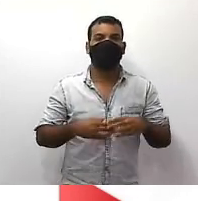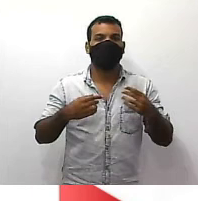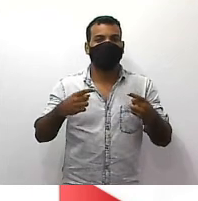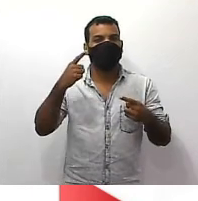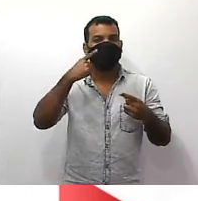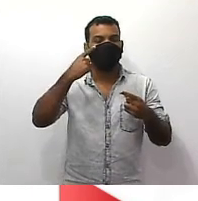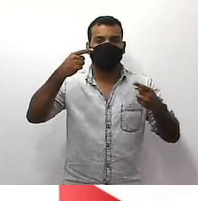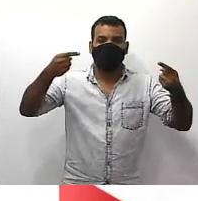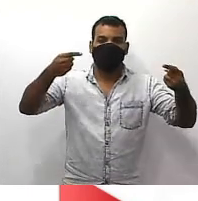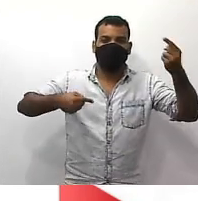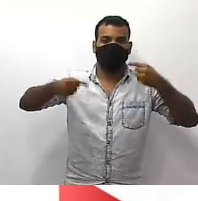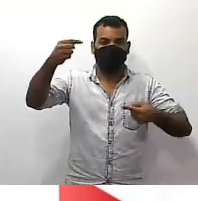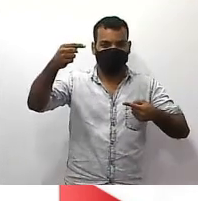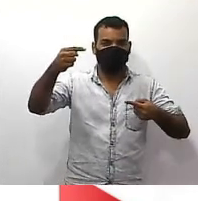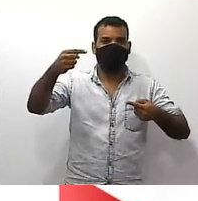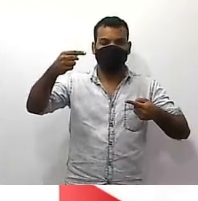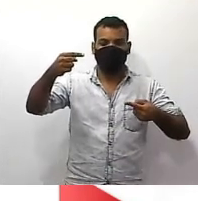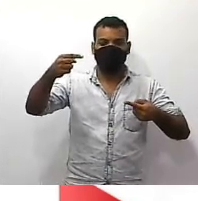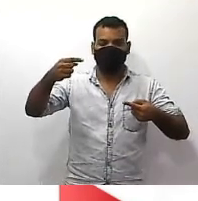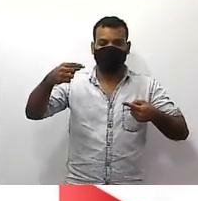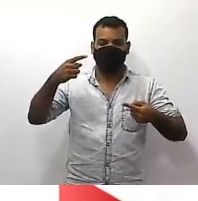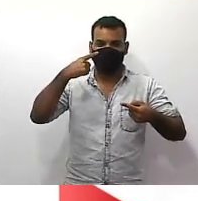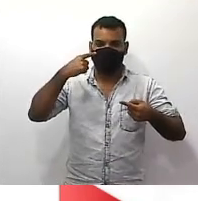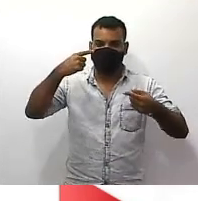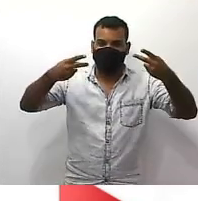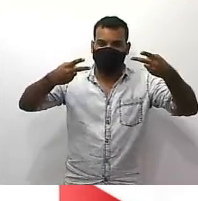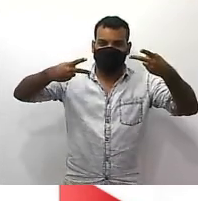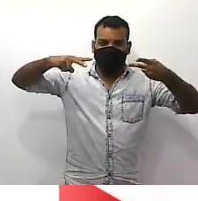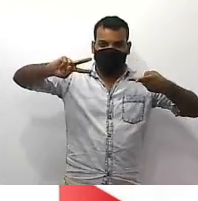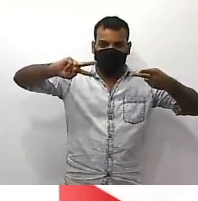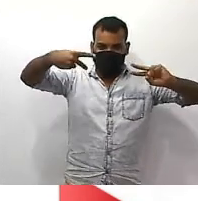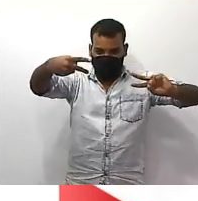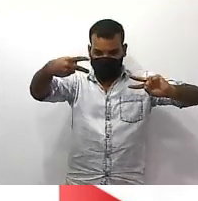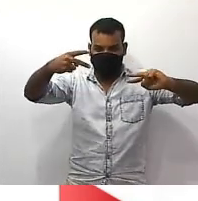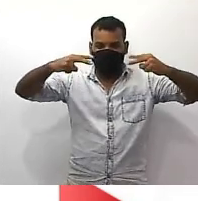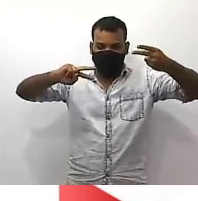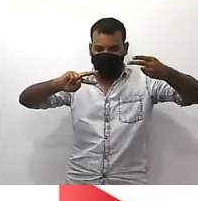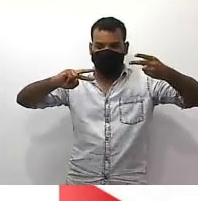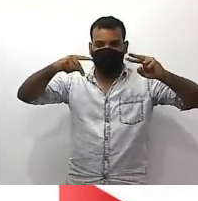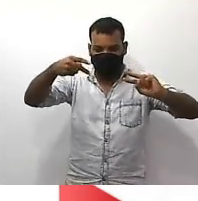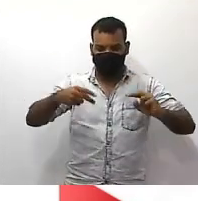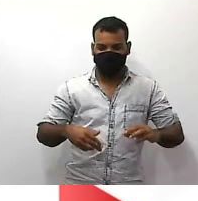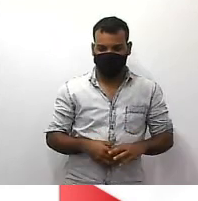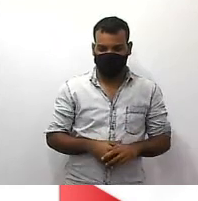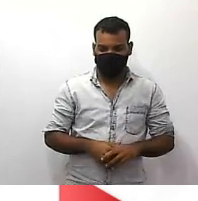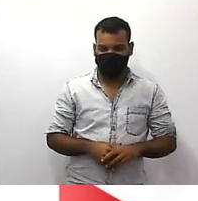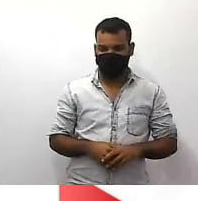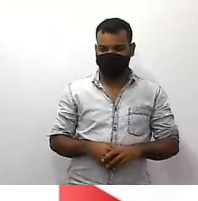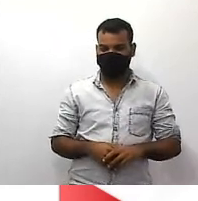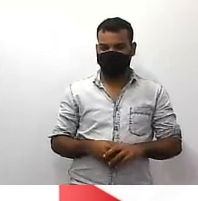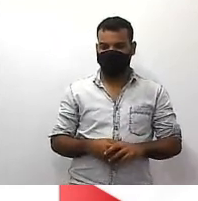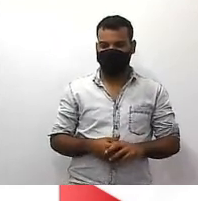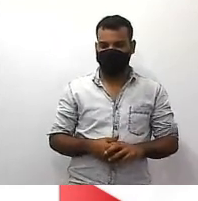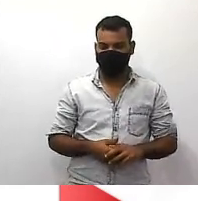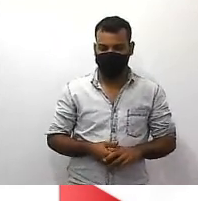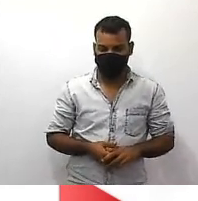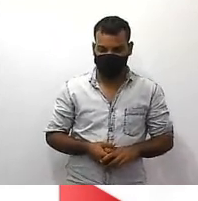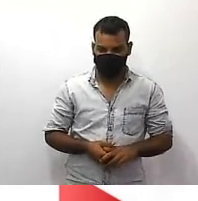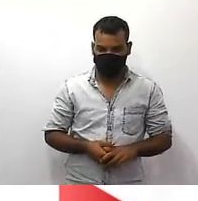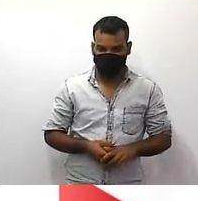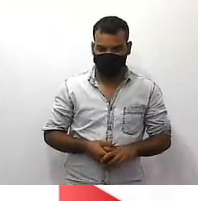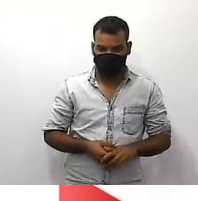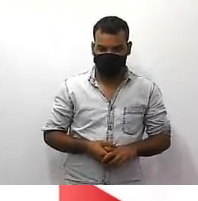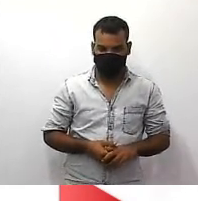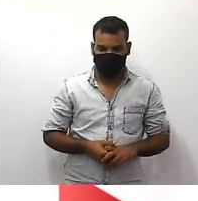para encontrar essa fração desconhecida tá bom a gente vai descobrir isso agora como é que a gente descobre segue a